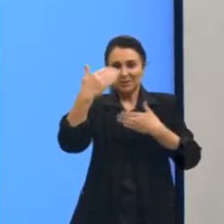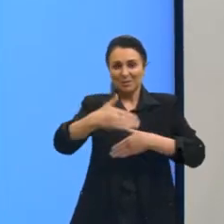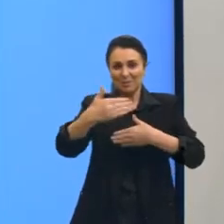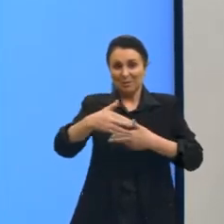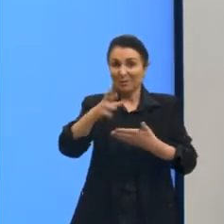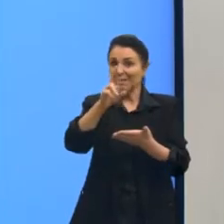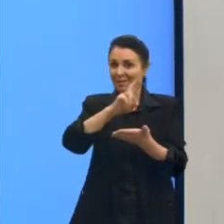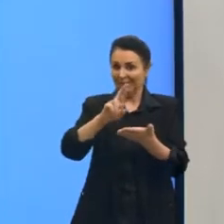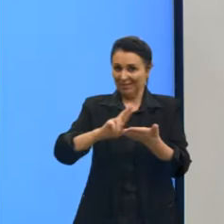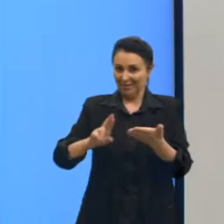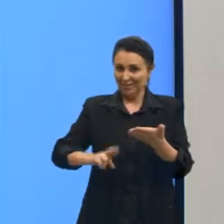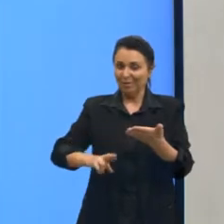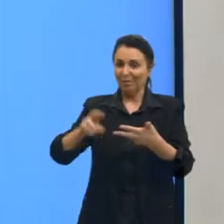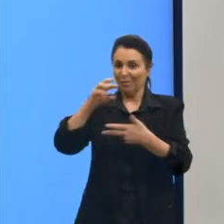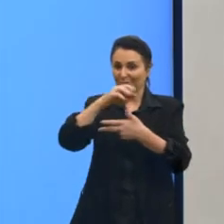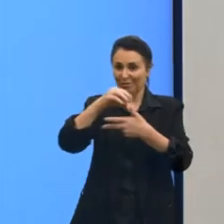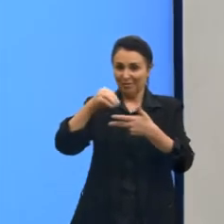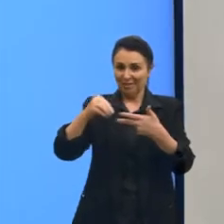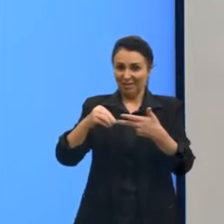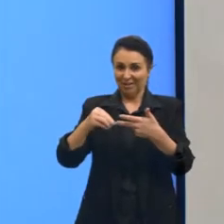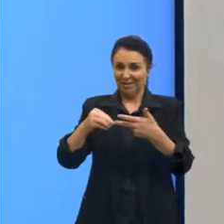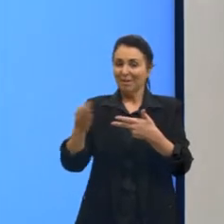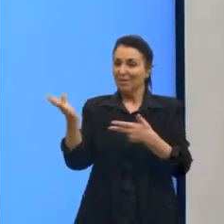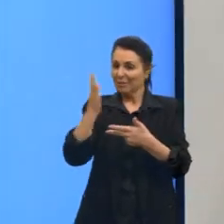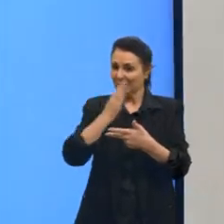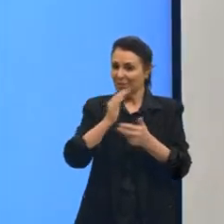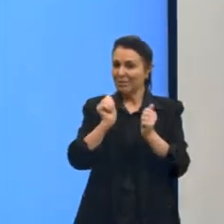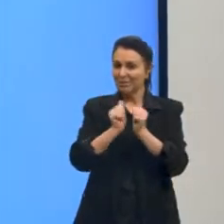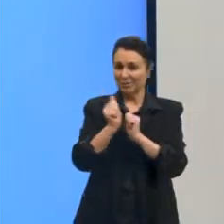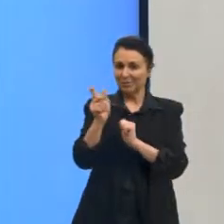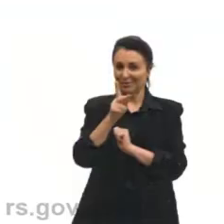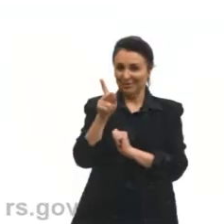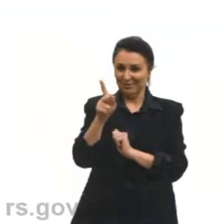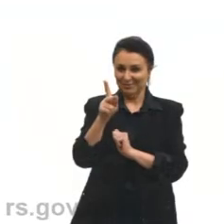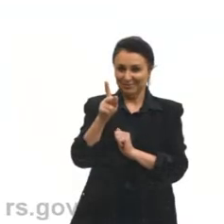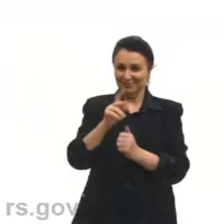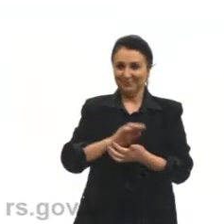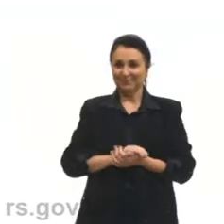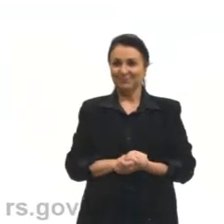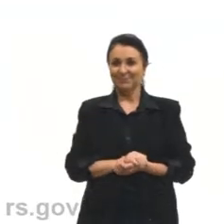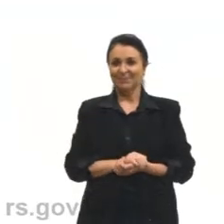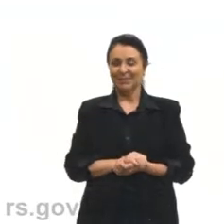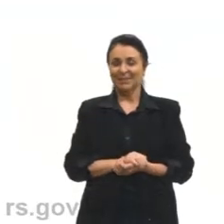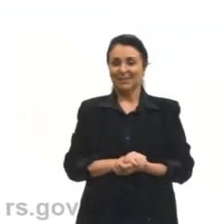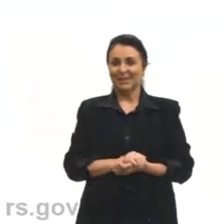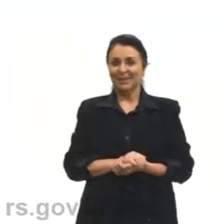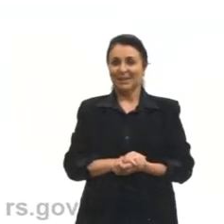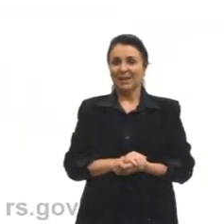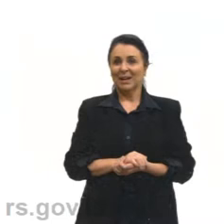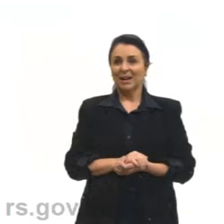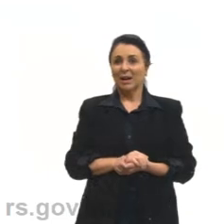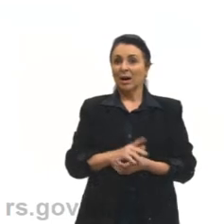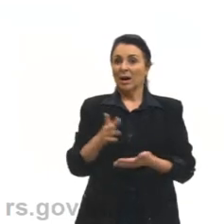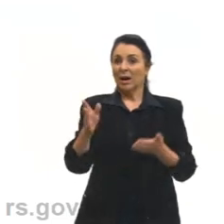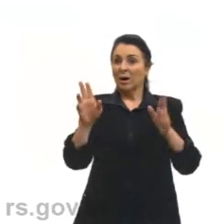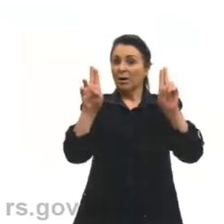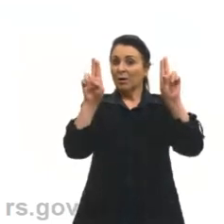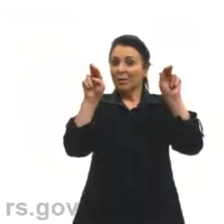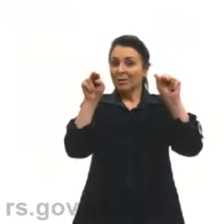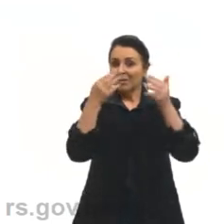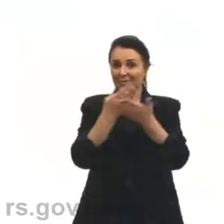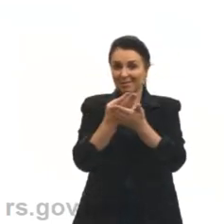prova de redação, tá legal? Então, vem comigo e vamos nessa, galera. Está aqui, então, o nós vamos tratar hoje,